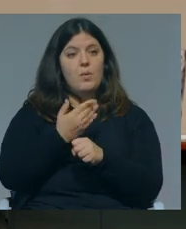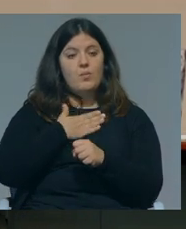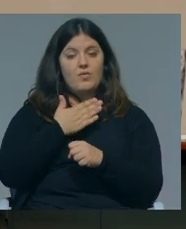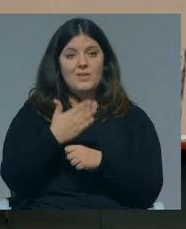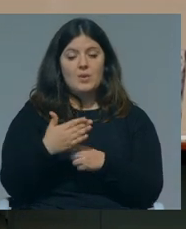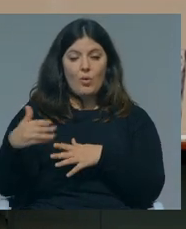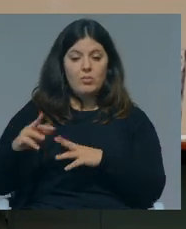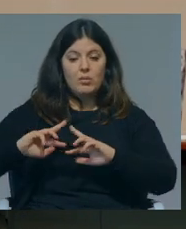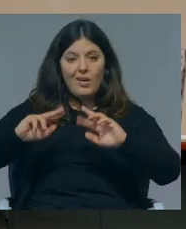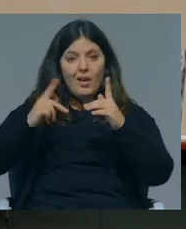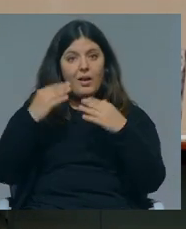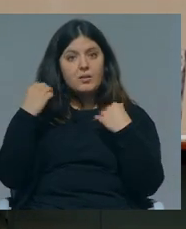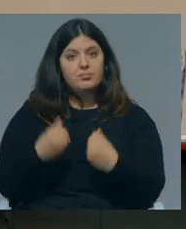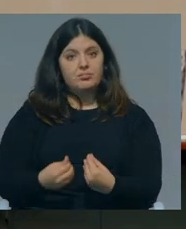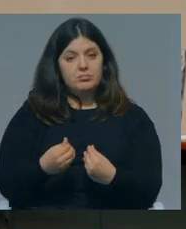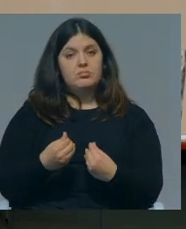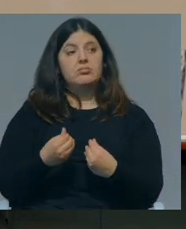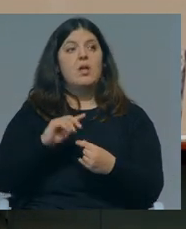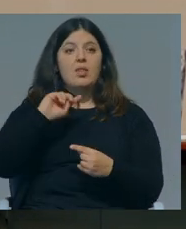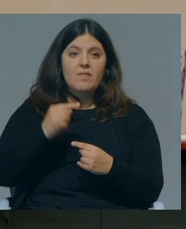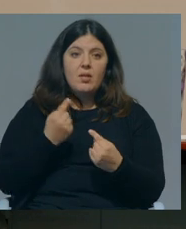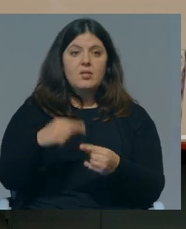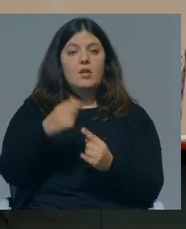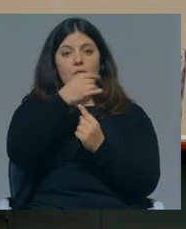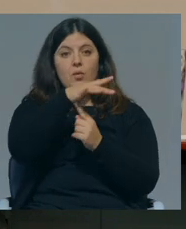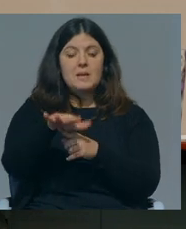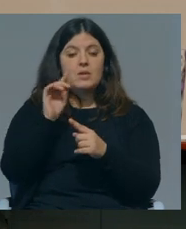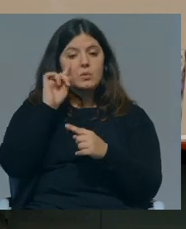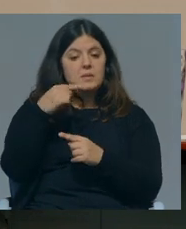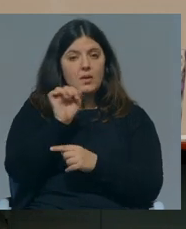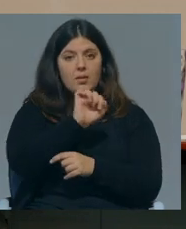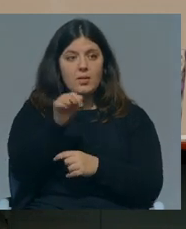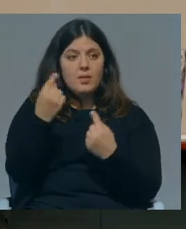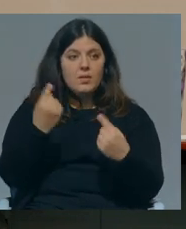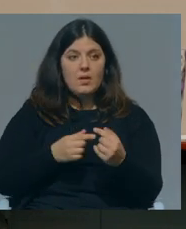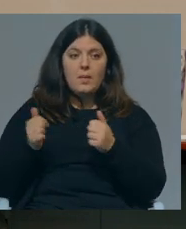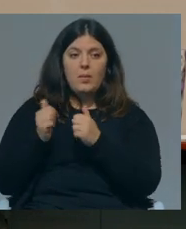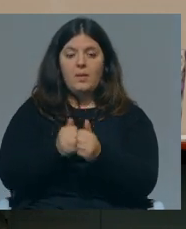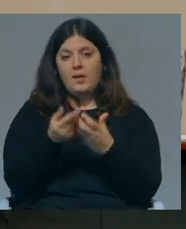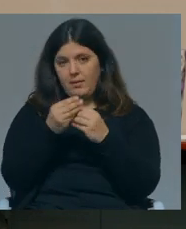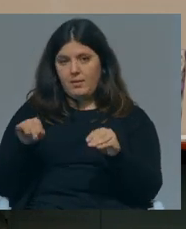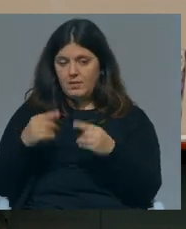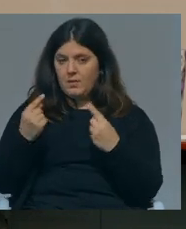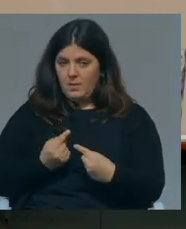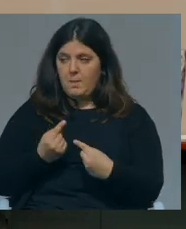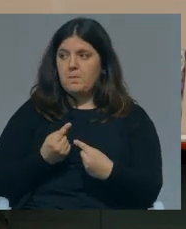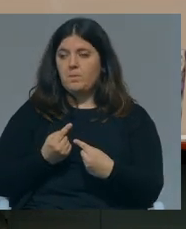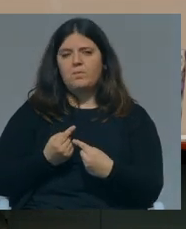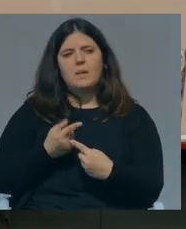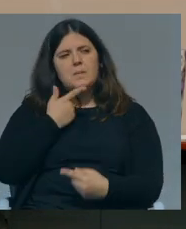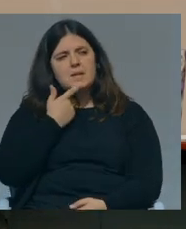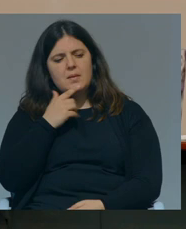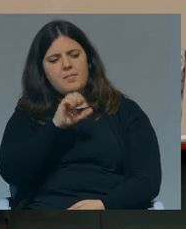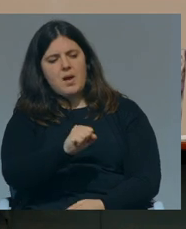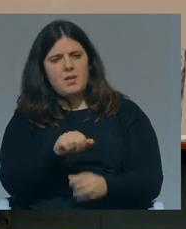profissão, uma carreira digna e deviam ter uma formação especializada para acompanhar as crianças. Detetam